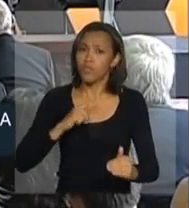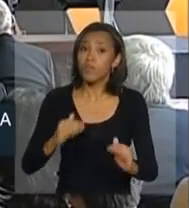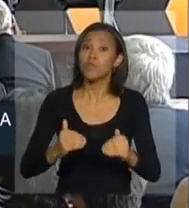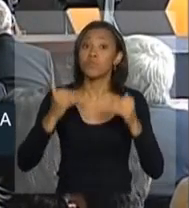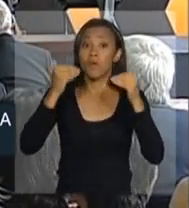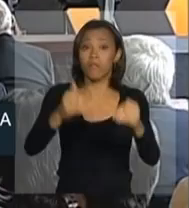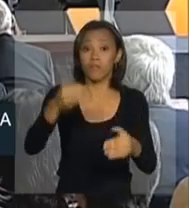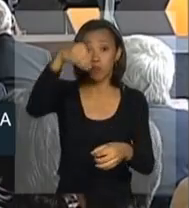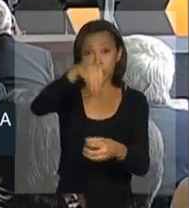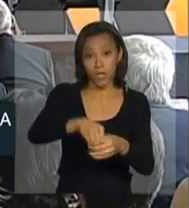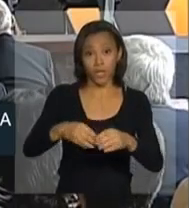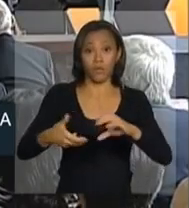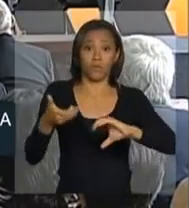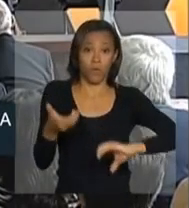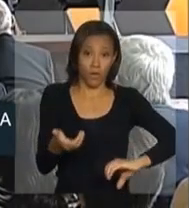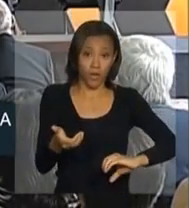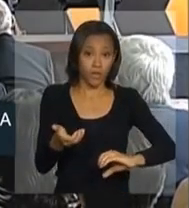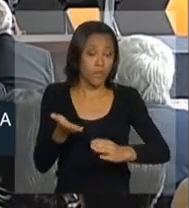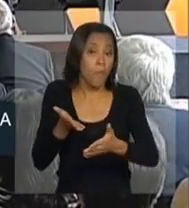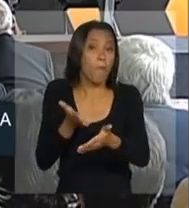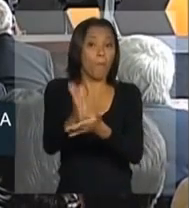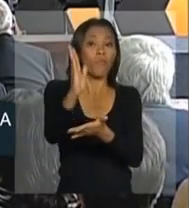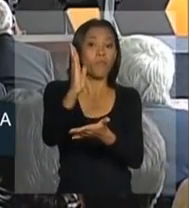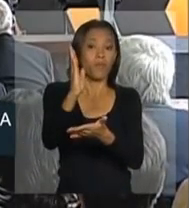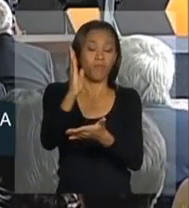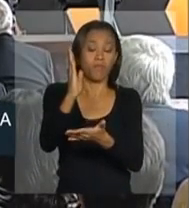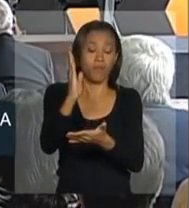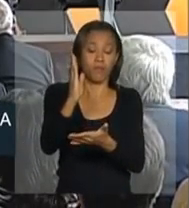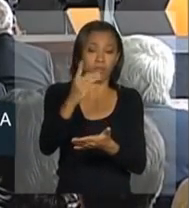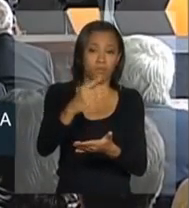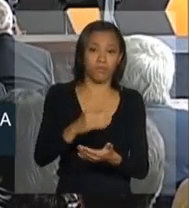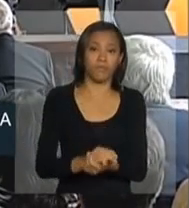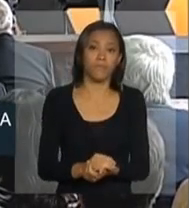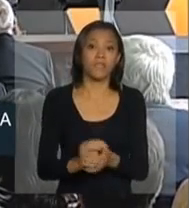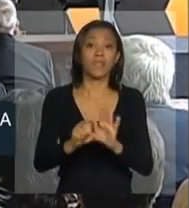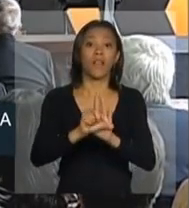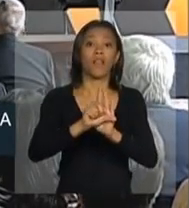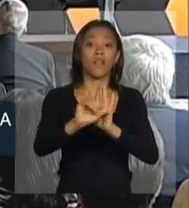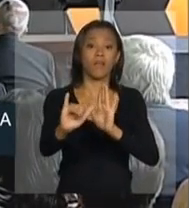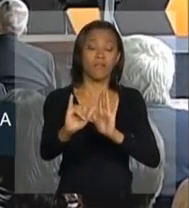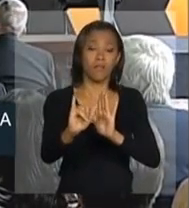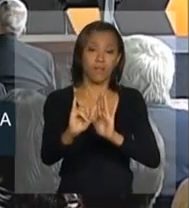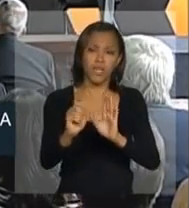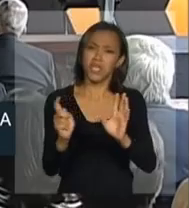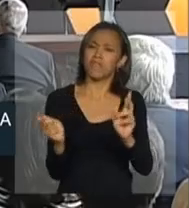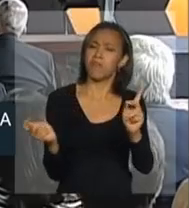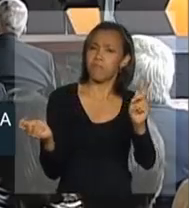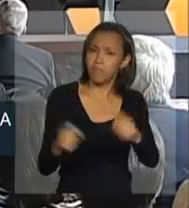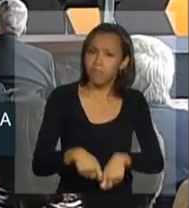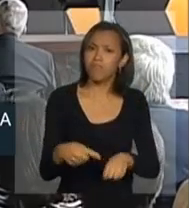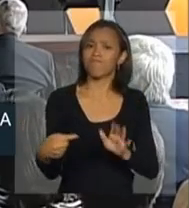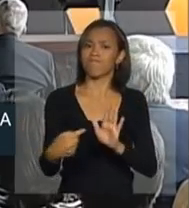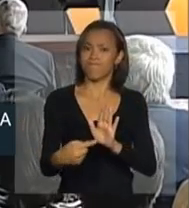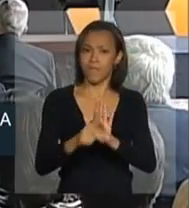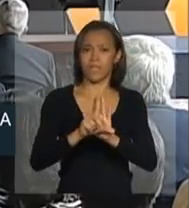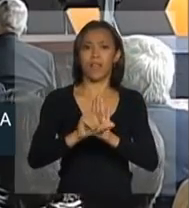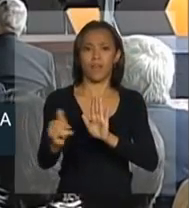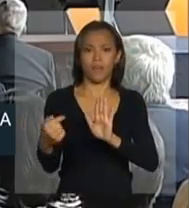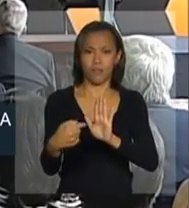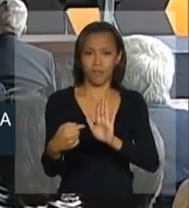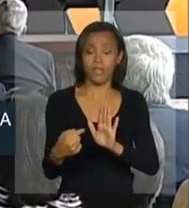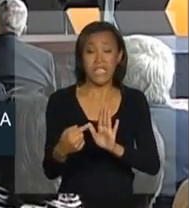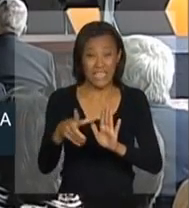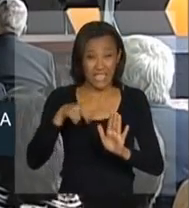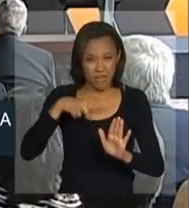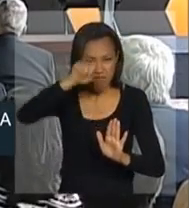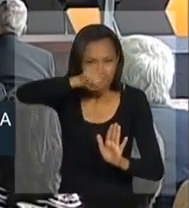Nacional, com a aprovação da lei que vai possibilitar, nós termos